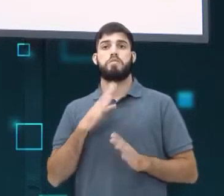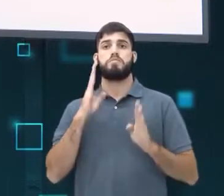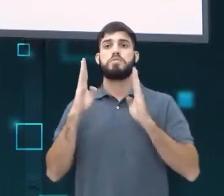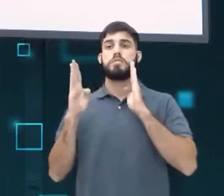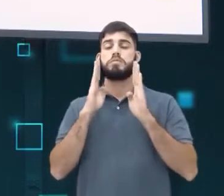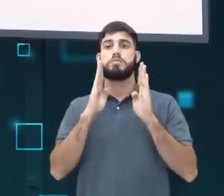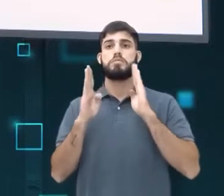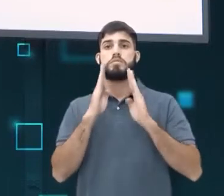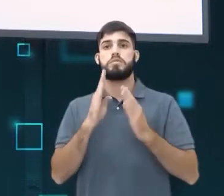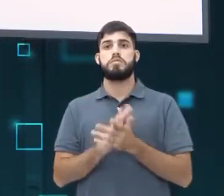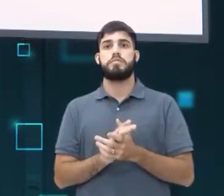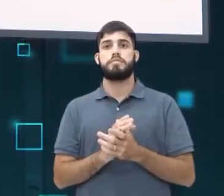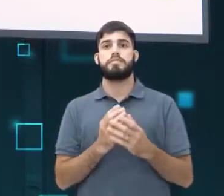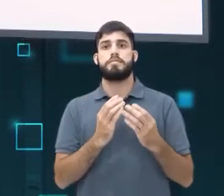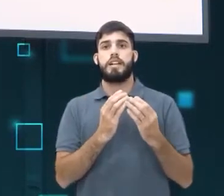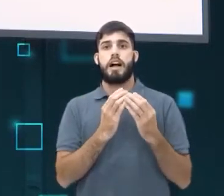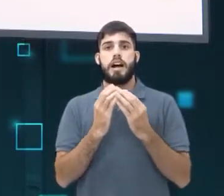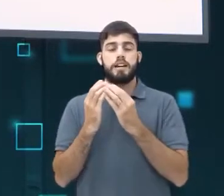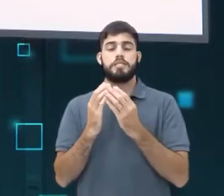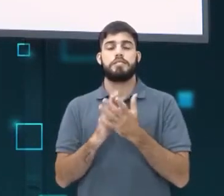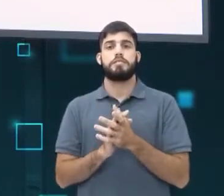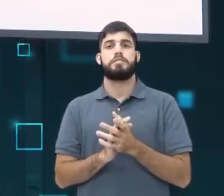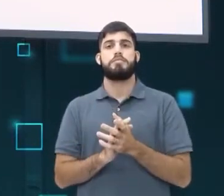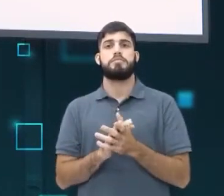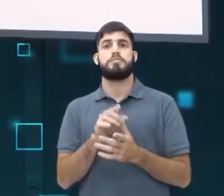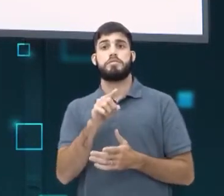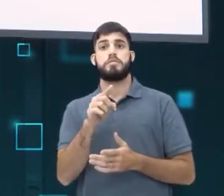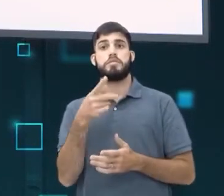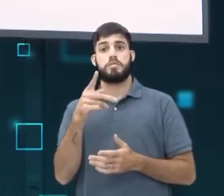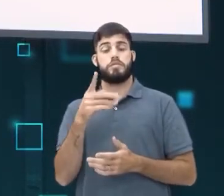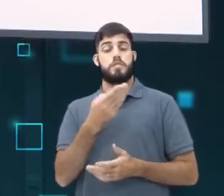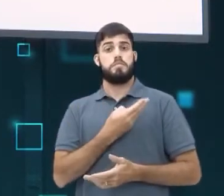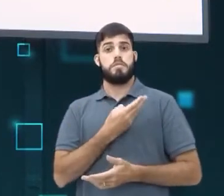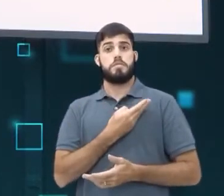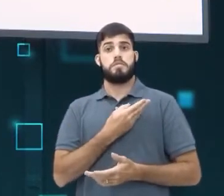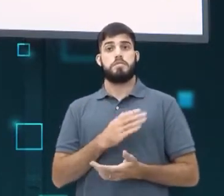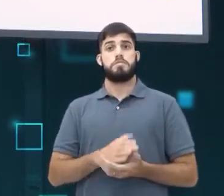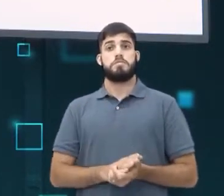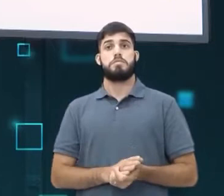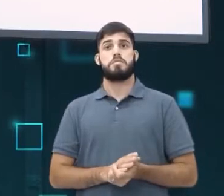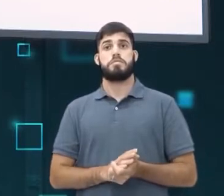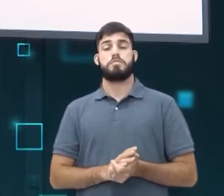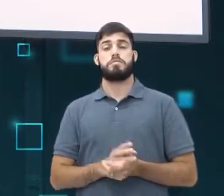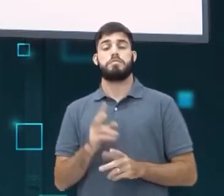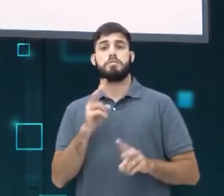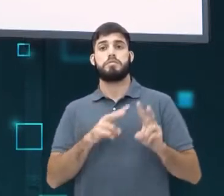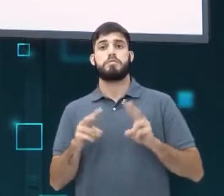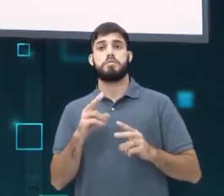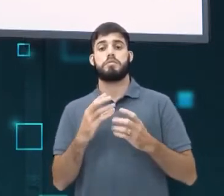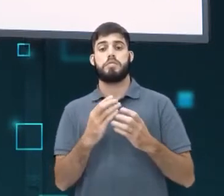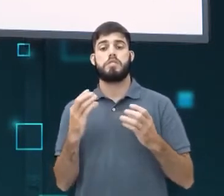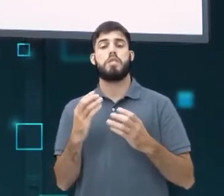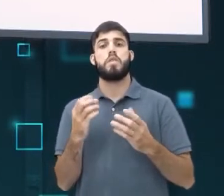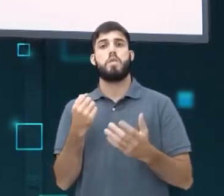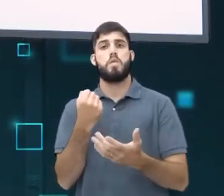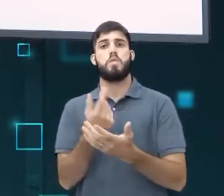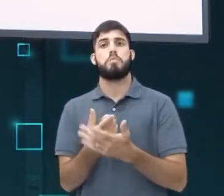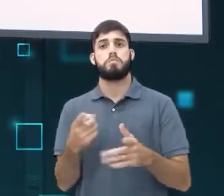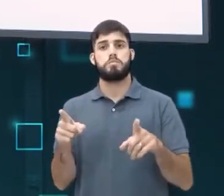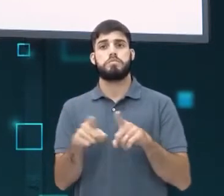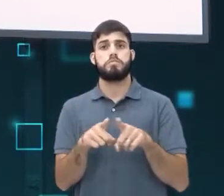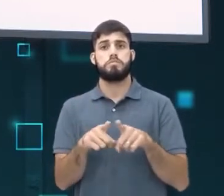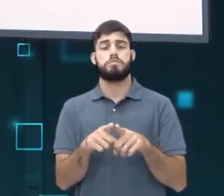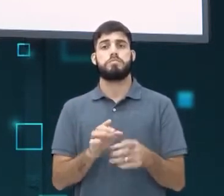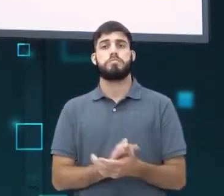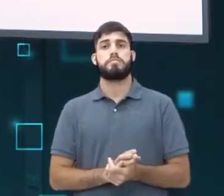comia um cachorro-quente muito bom, muito gostoso. E aí o seu amigo vem e vê esse cachorro-quente e compra também. Então, de